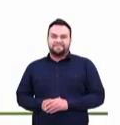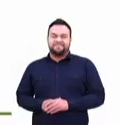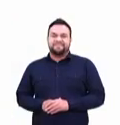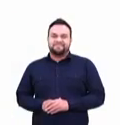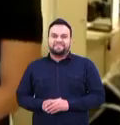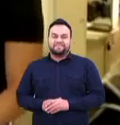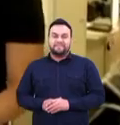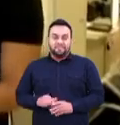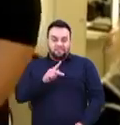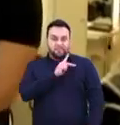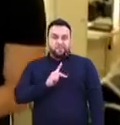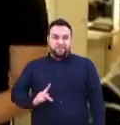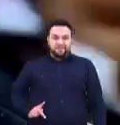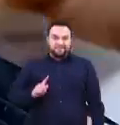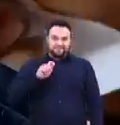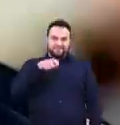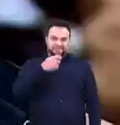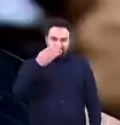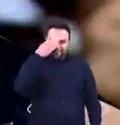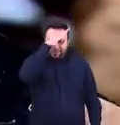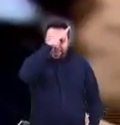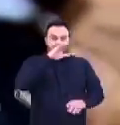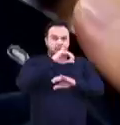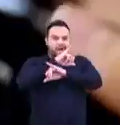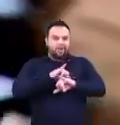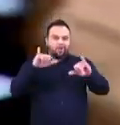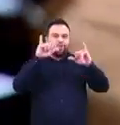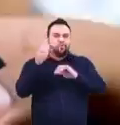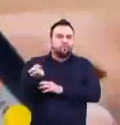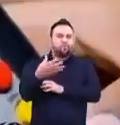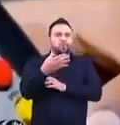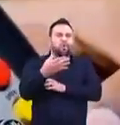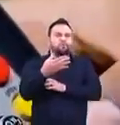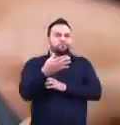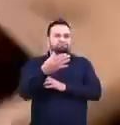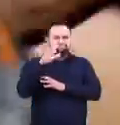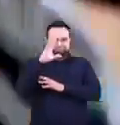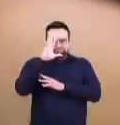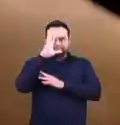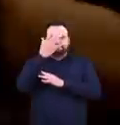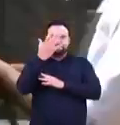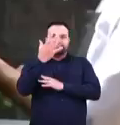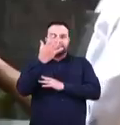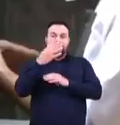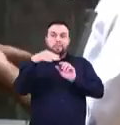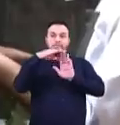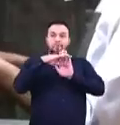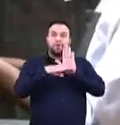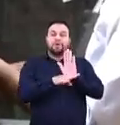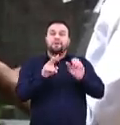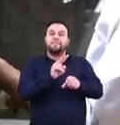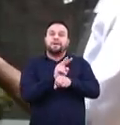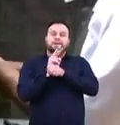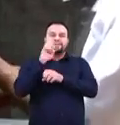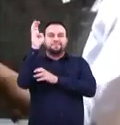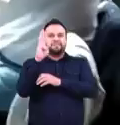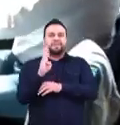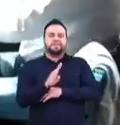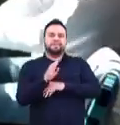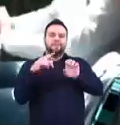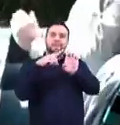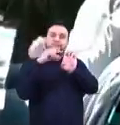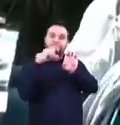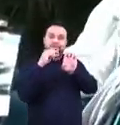O presidente Jair Bolsonaro anunciou novas medidas do programa Crédito Brasil Empreendedor. É